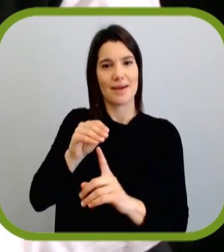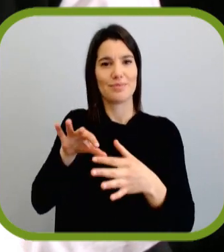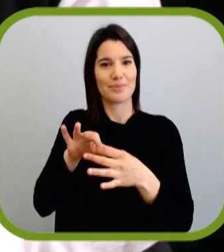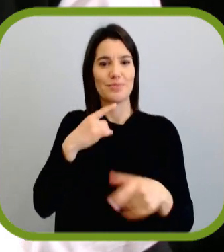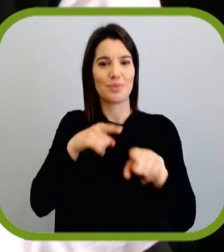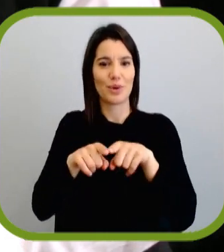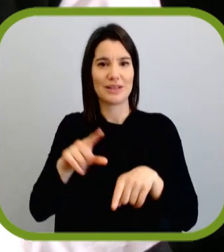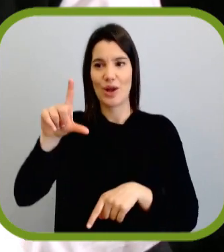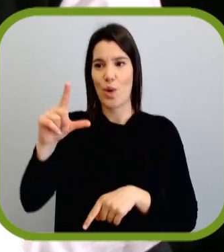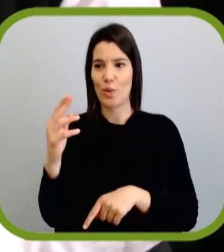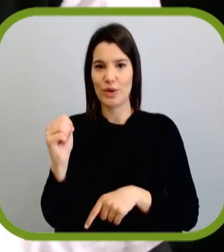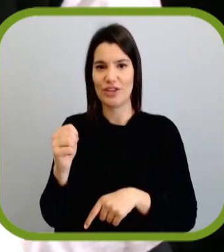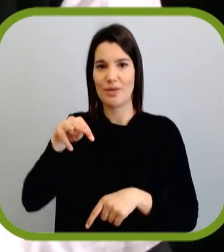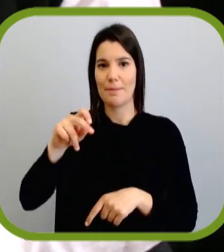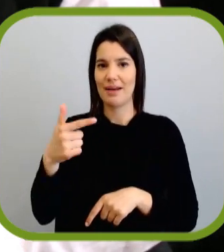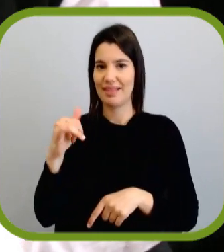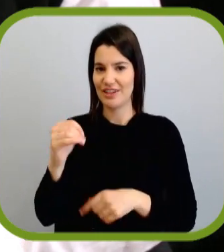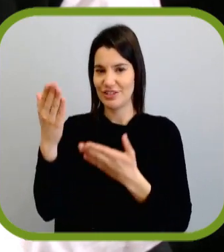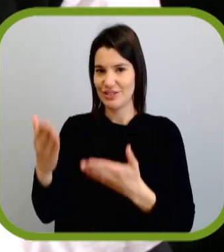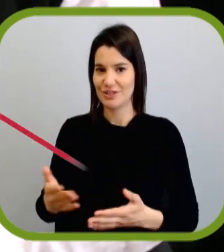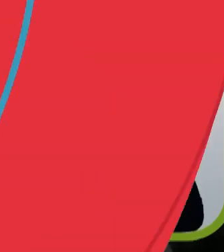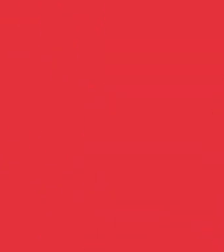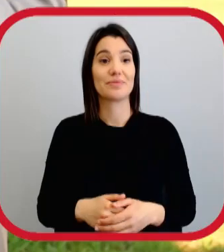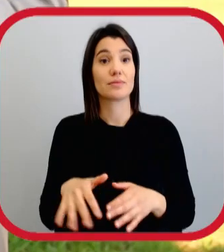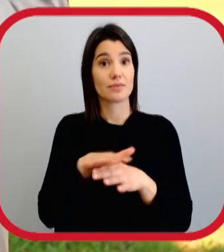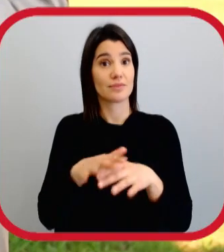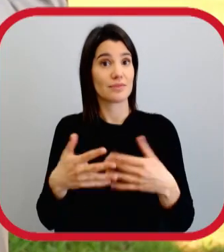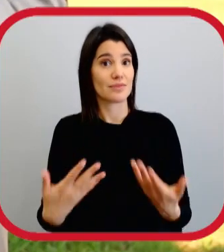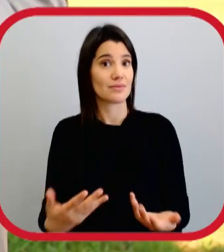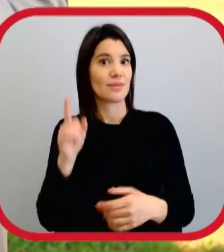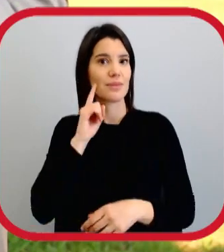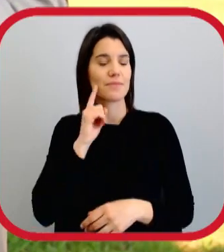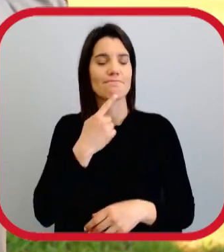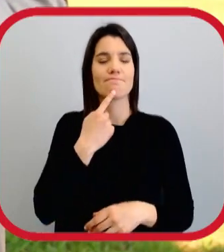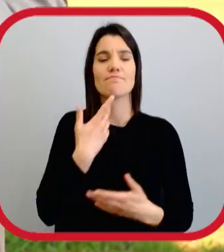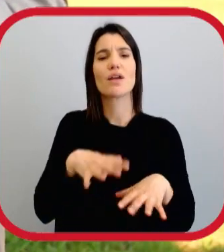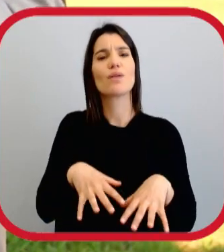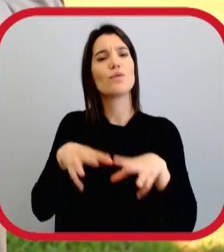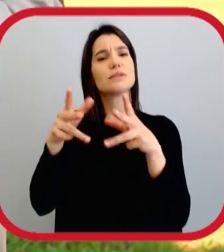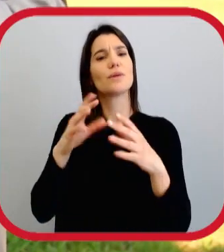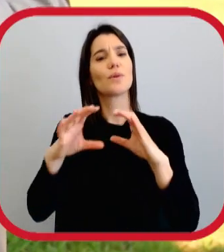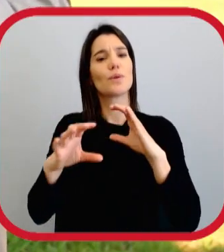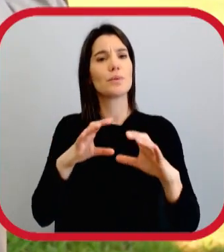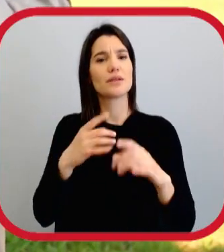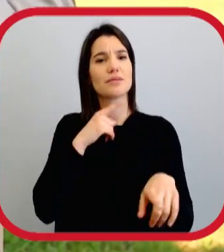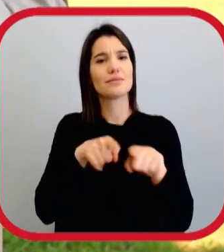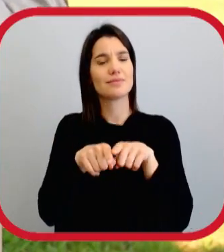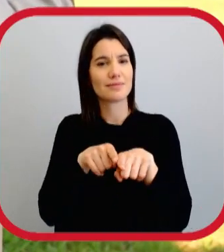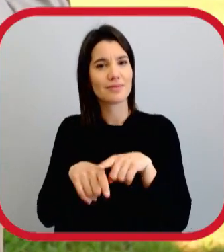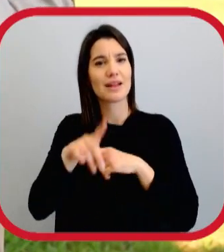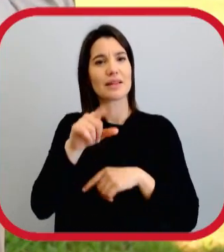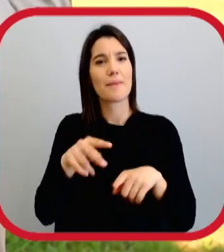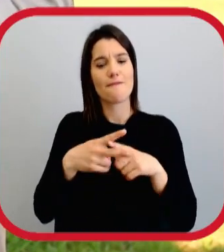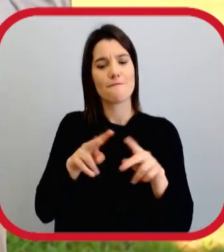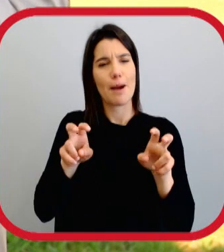públicas na política, com Luís Paixão Martins. No paradigma atual, torna-se relevante compreender a evolução